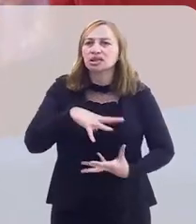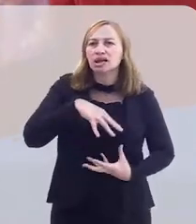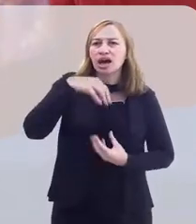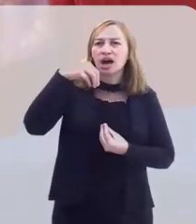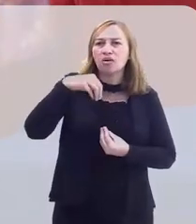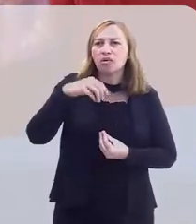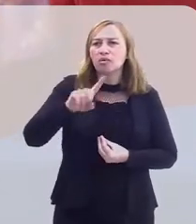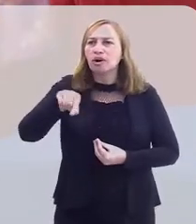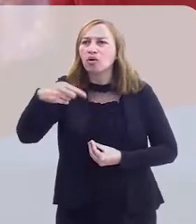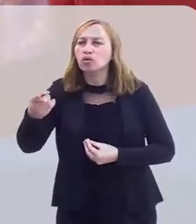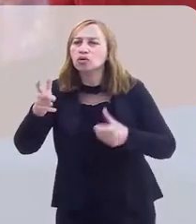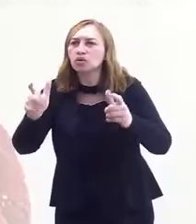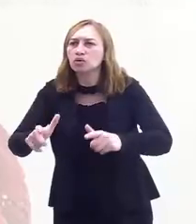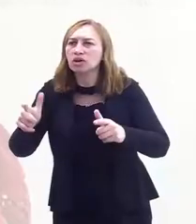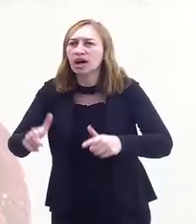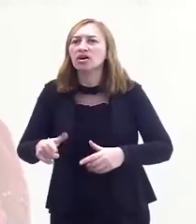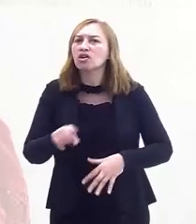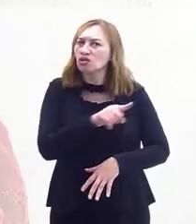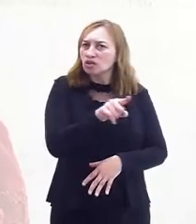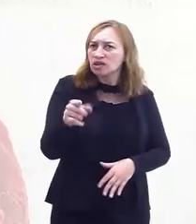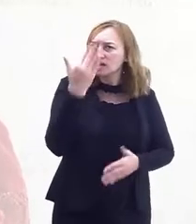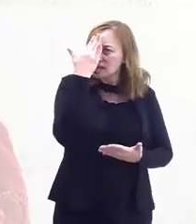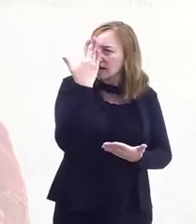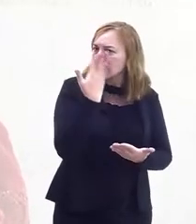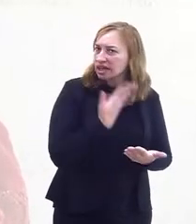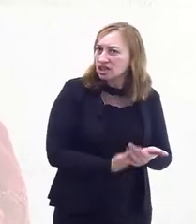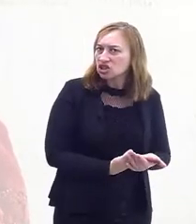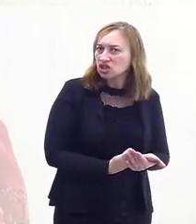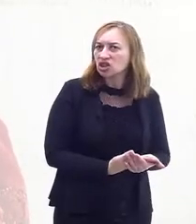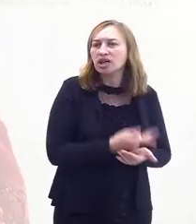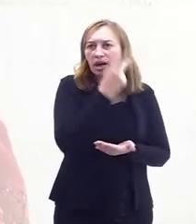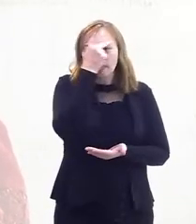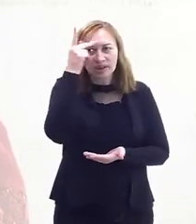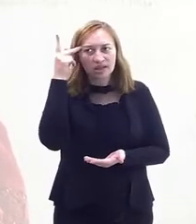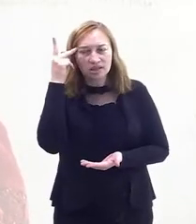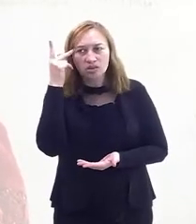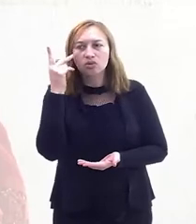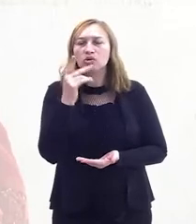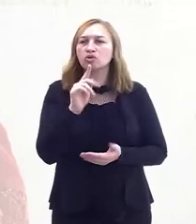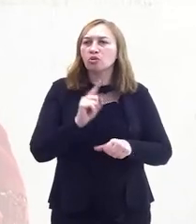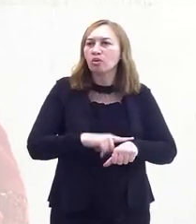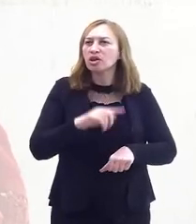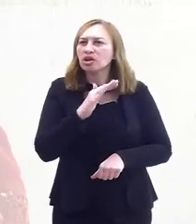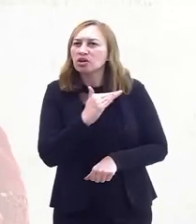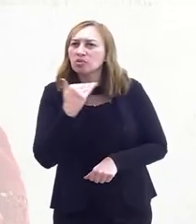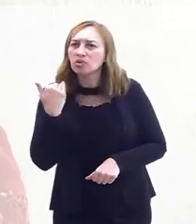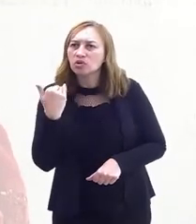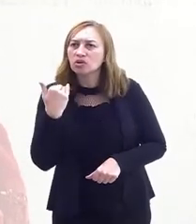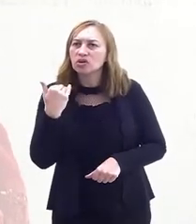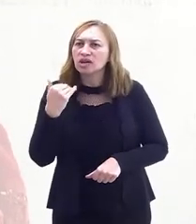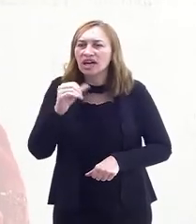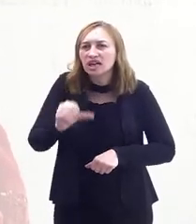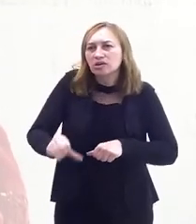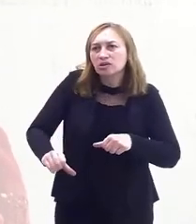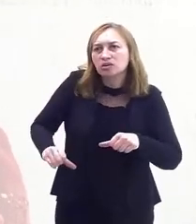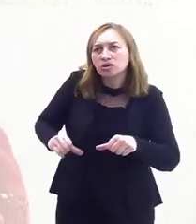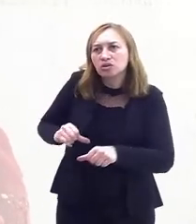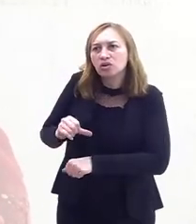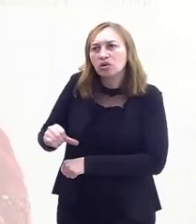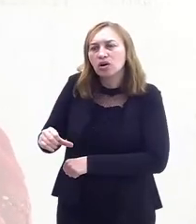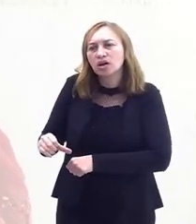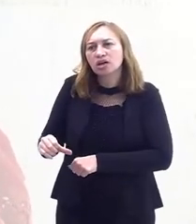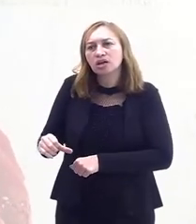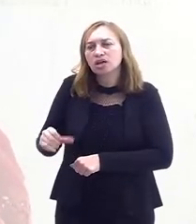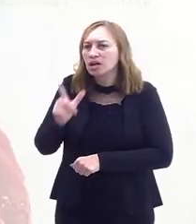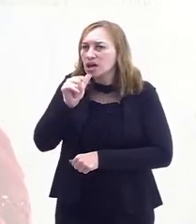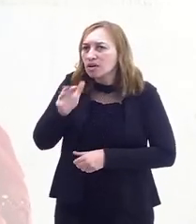a passagem da alma para outro mundo. Vocês acreditam que a pessoa, ao morrer, ela atravessa